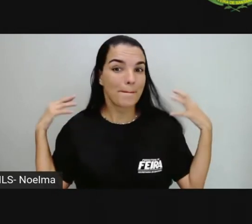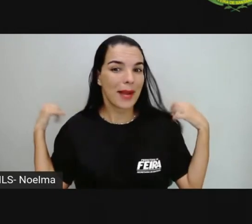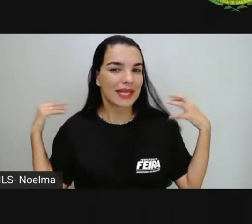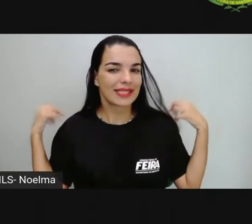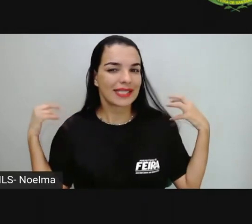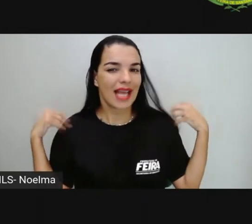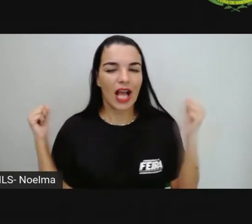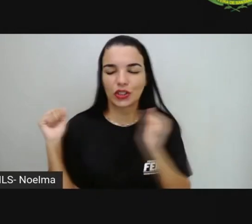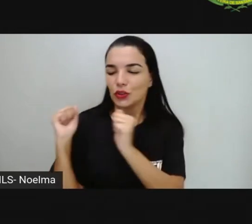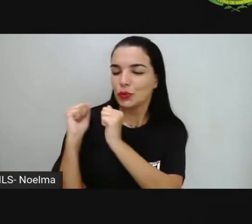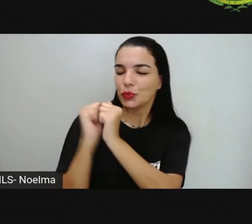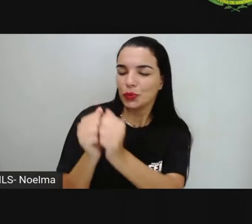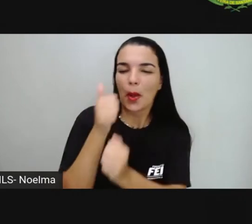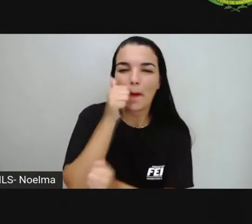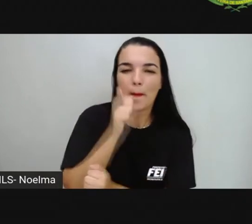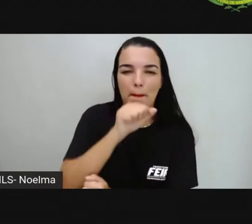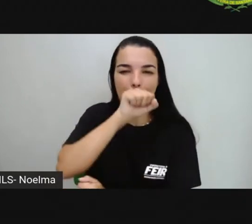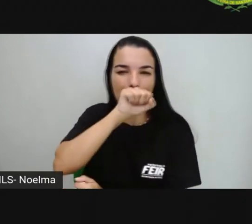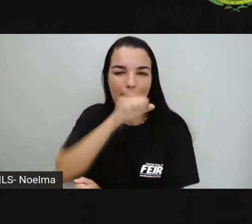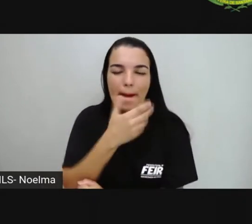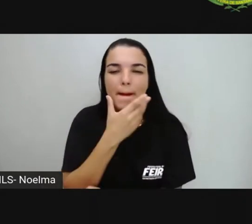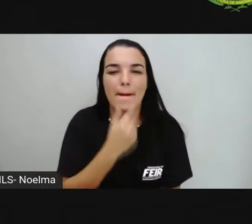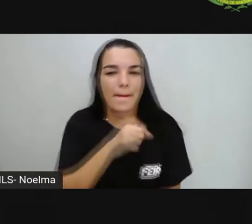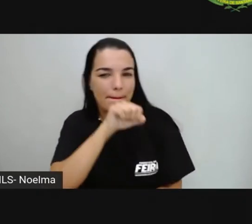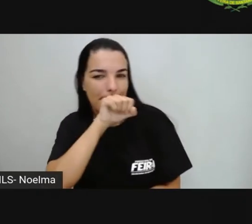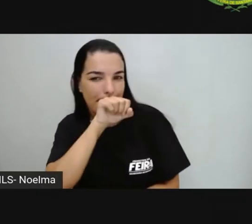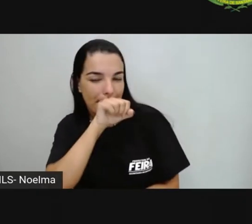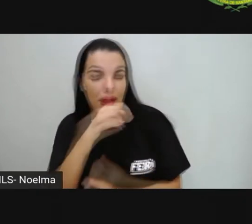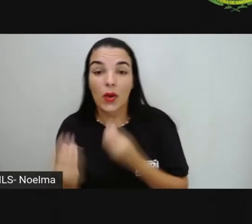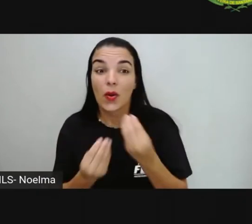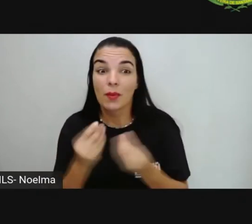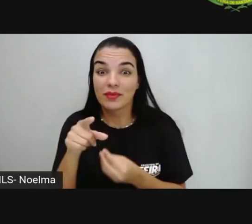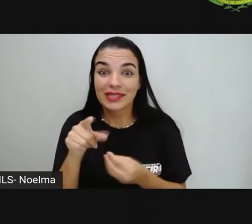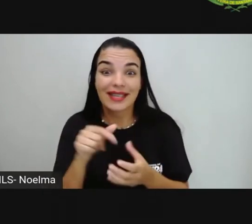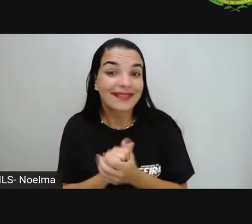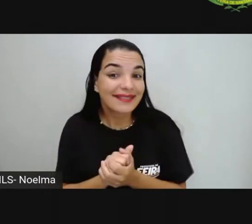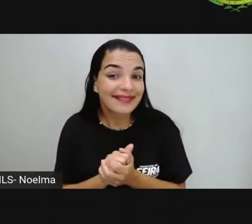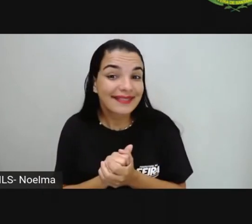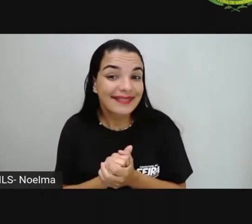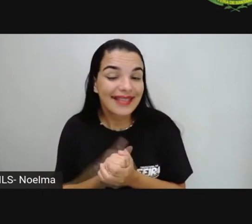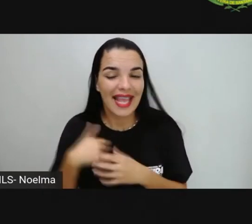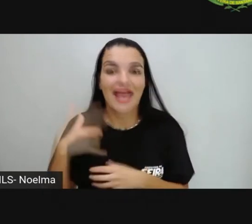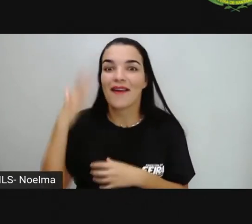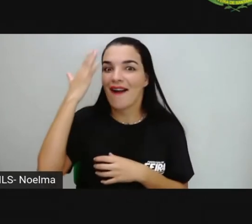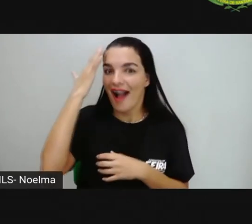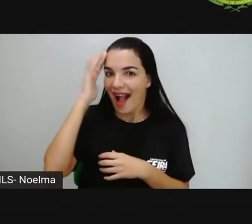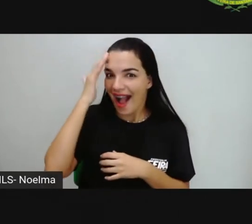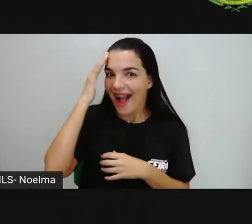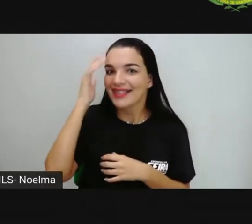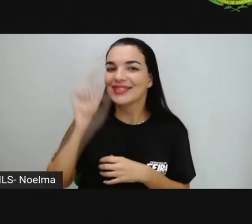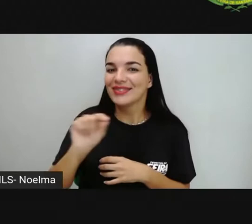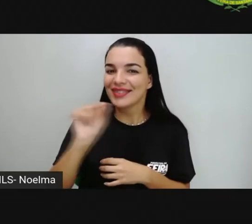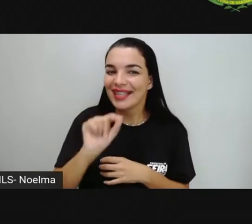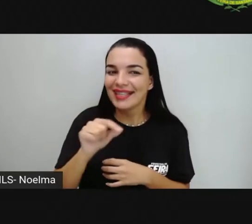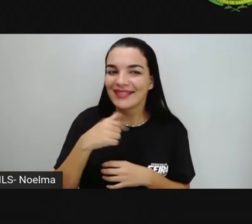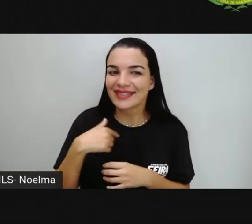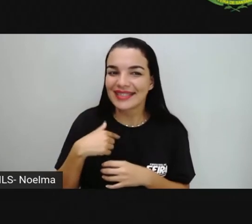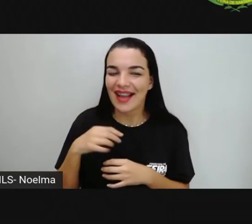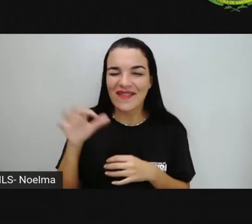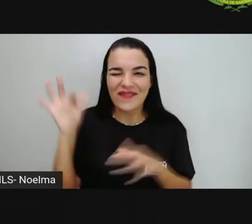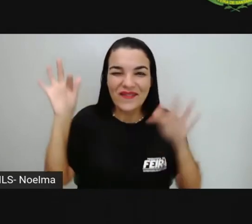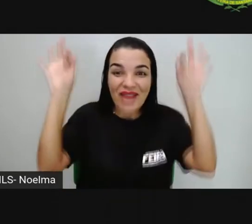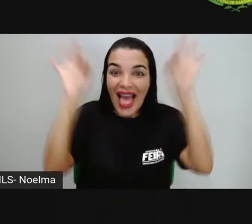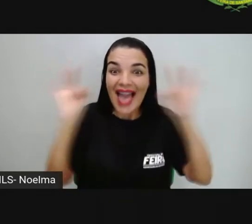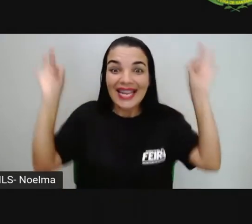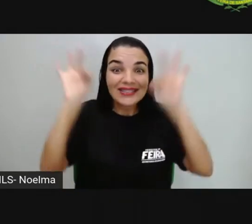pais? Como é que vocês se sentem? Tenho certeza, ó, que ultrapassa a felicidade, né? Não só